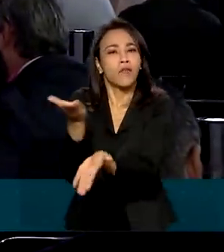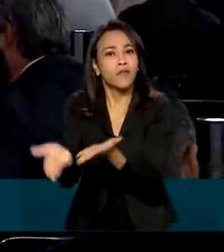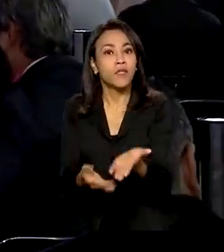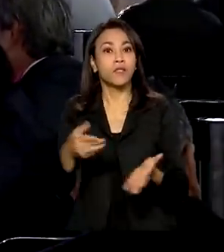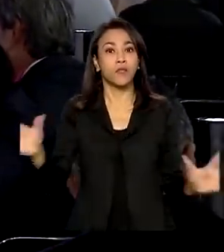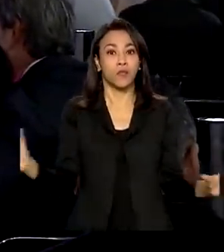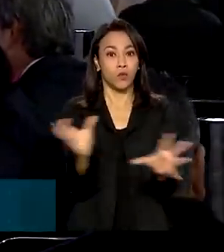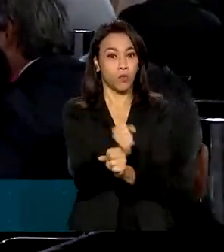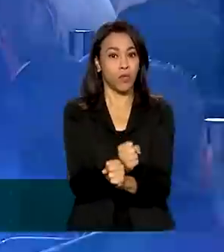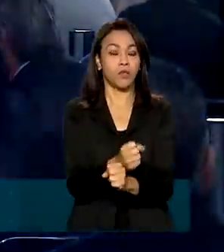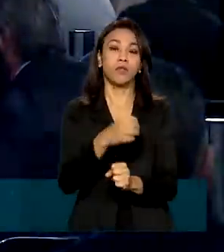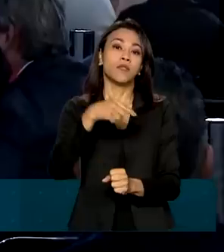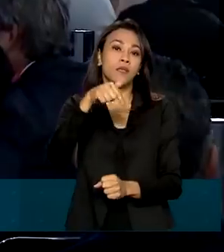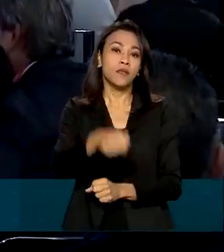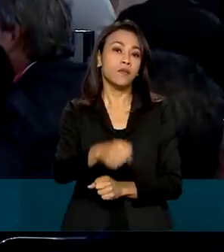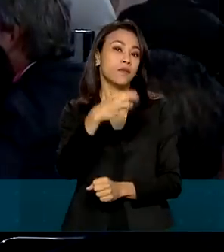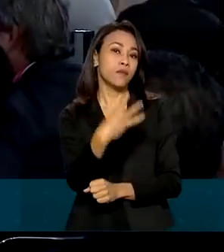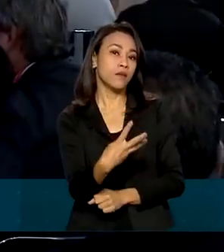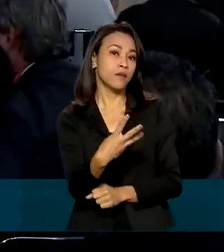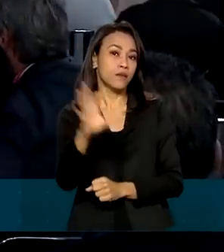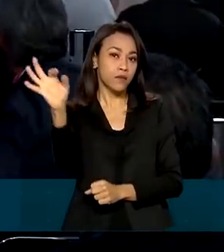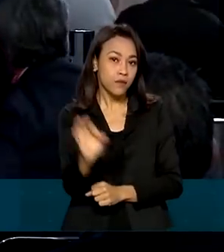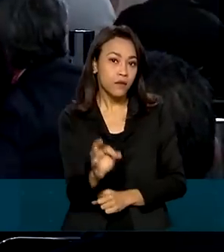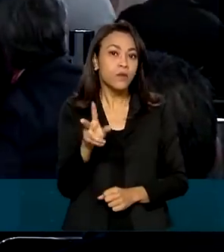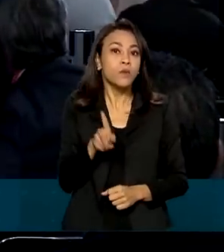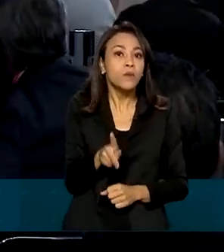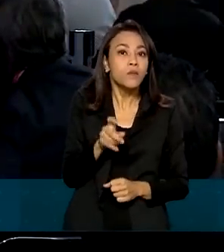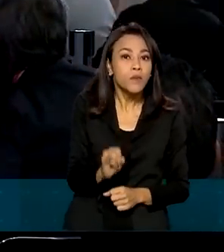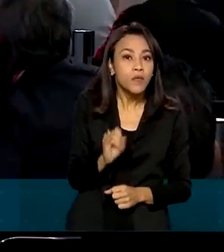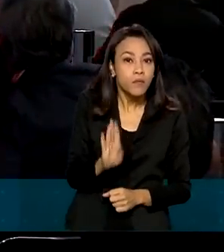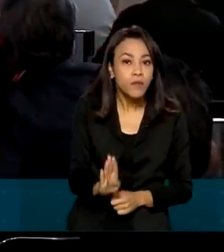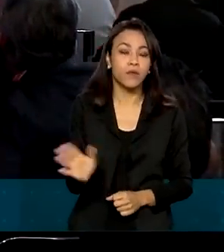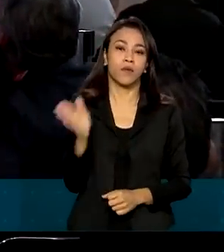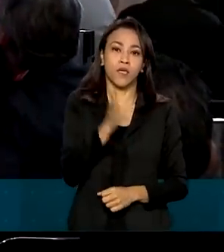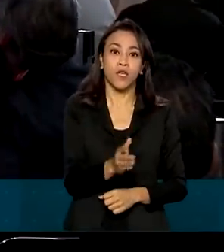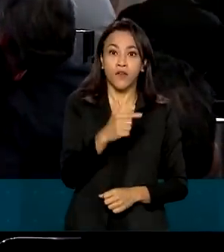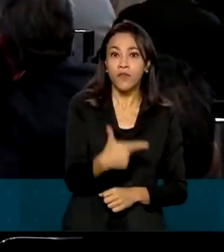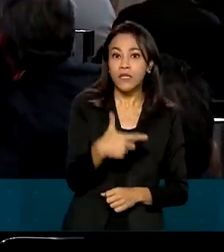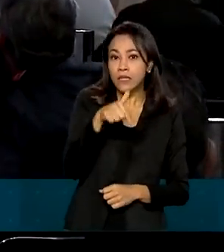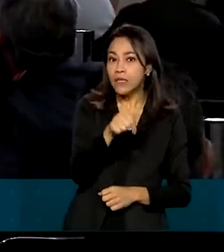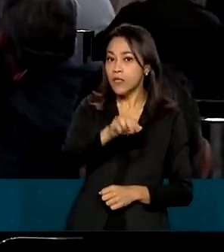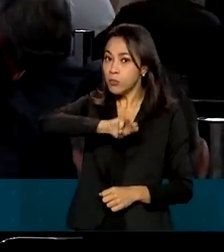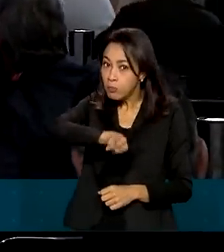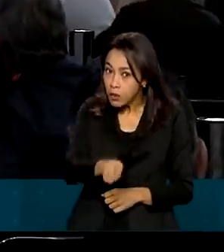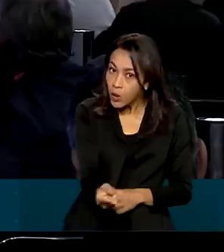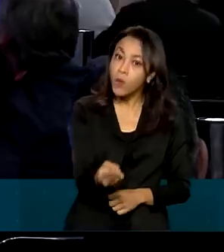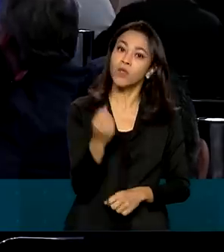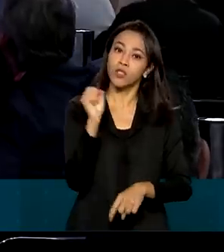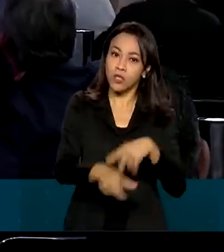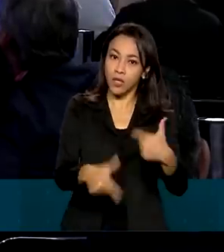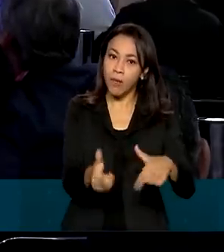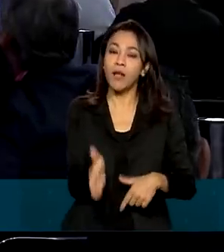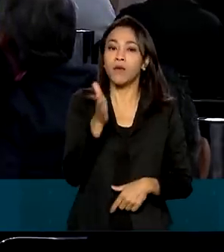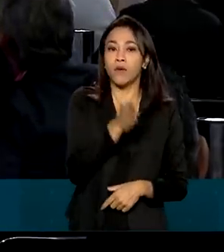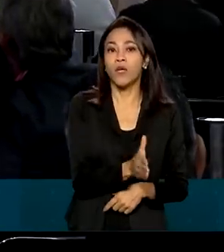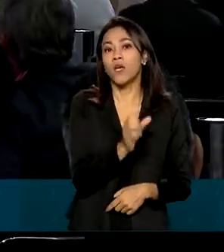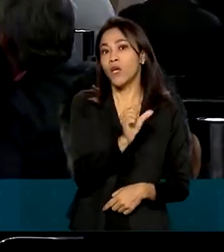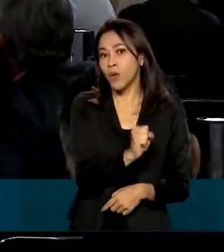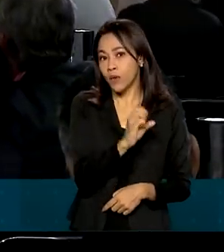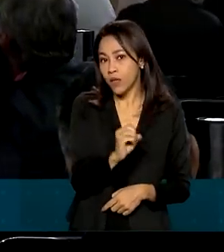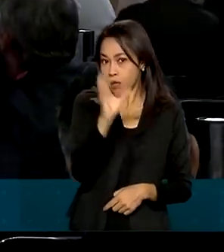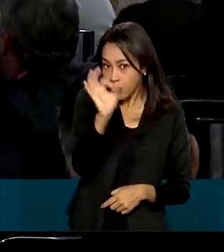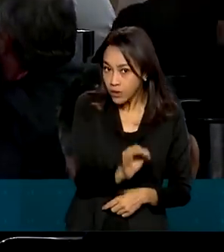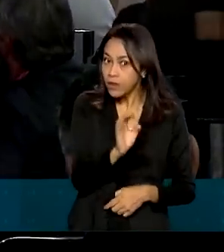% do PIB nacional, por 27 milhões de empregos e por 80% das